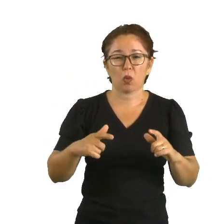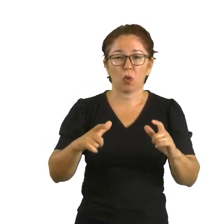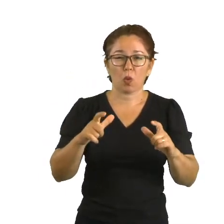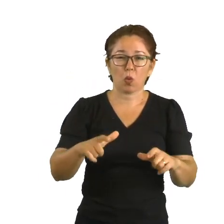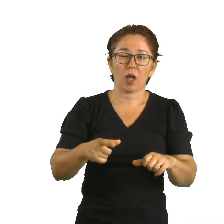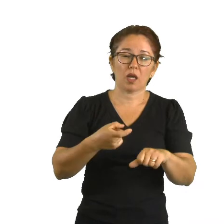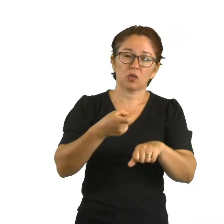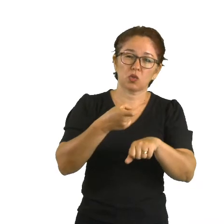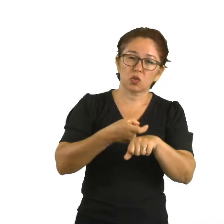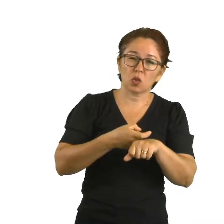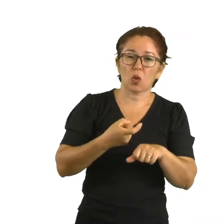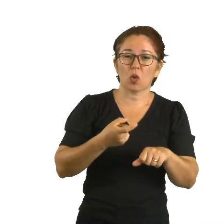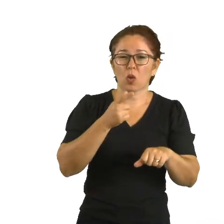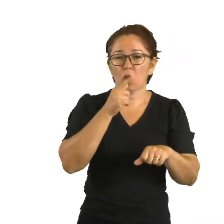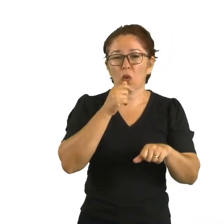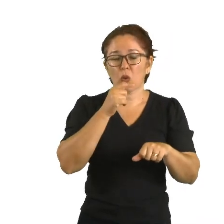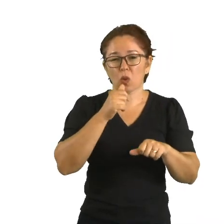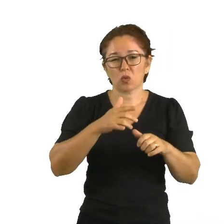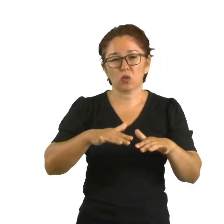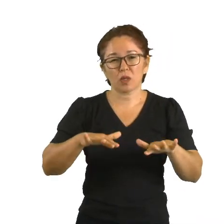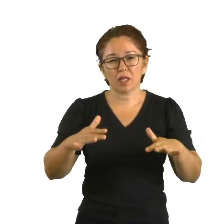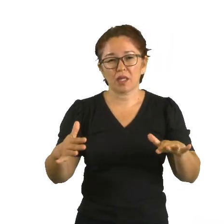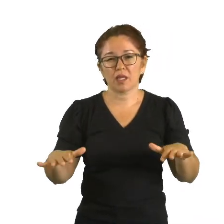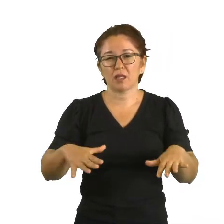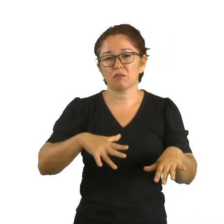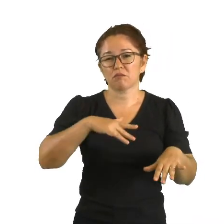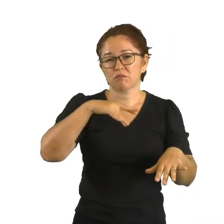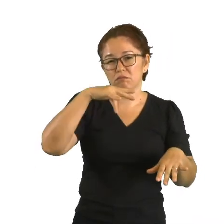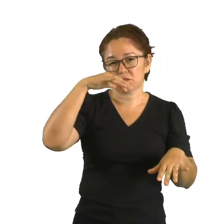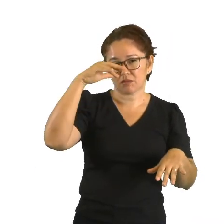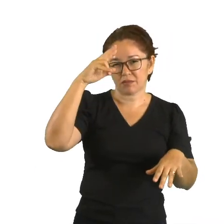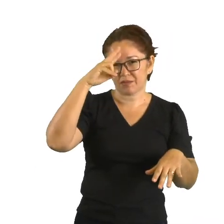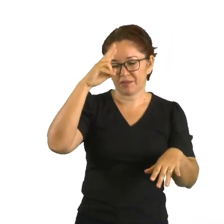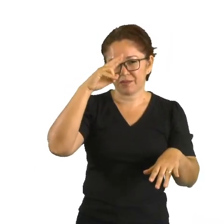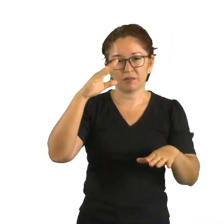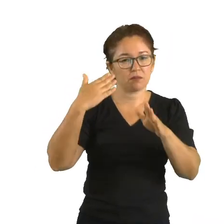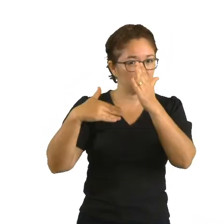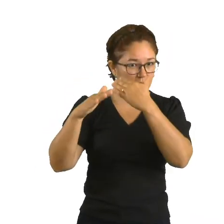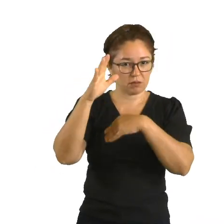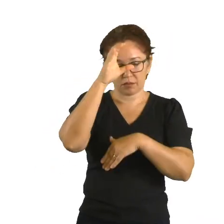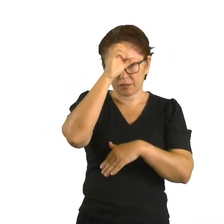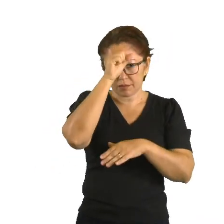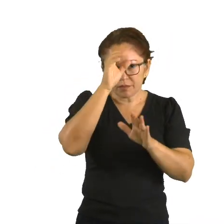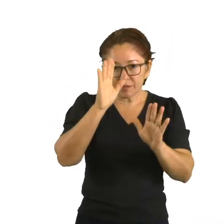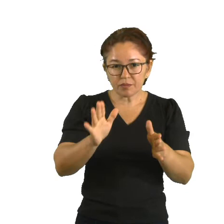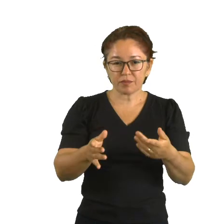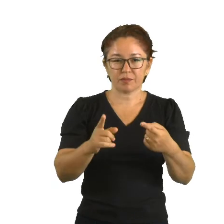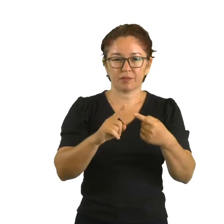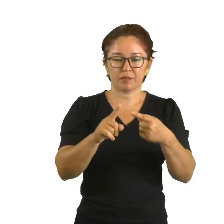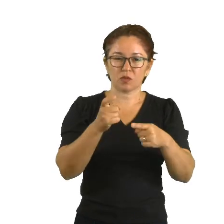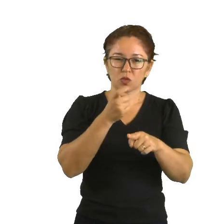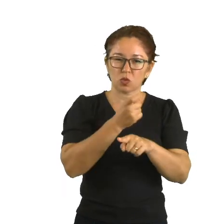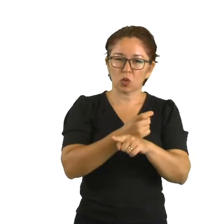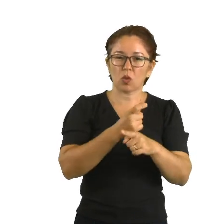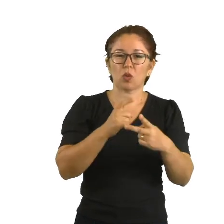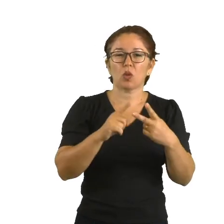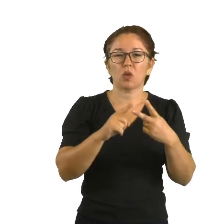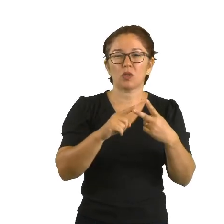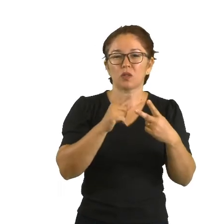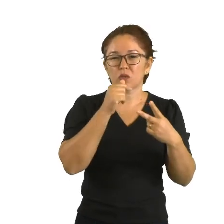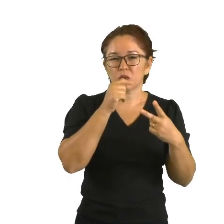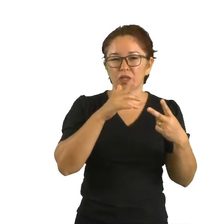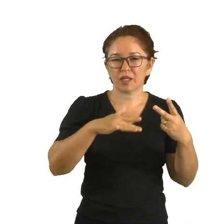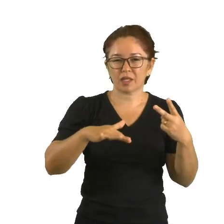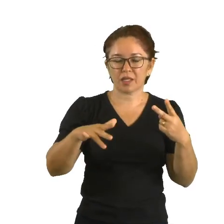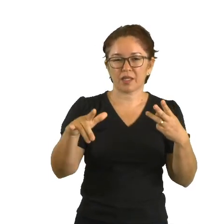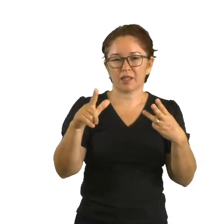gente falou sobre os estados físicos da matéria? Que são sólidos, líquidos e gasosos, a gente, você já tem uma noção do que seja, né? O valor da